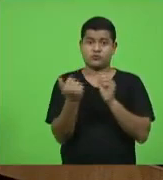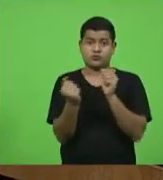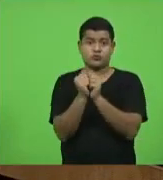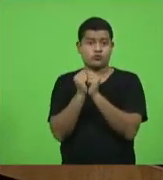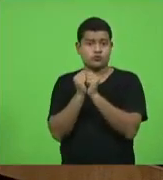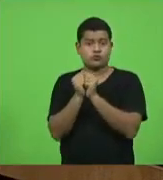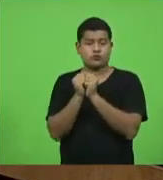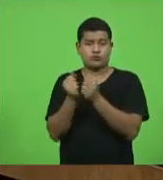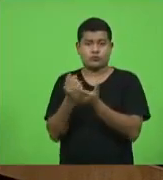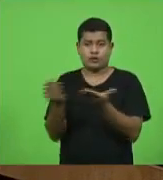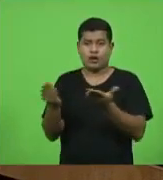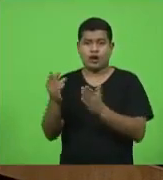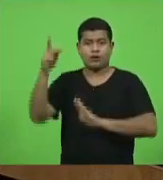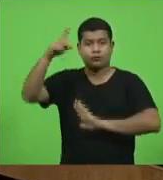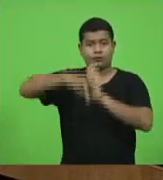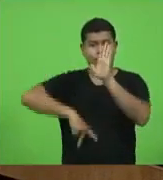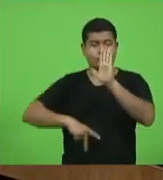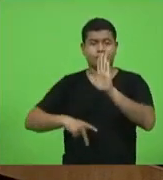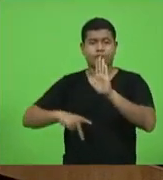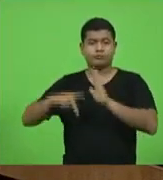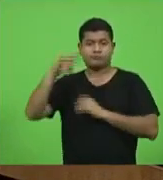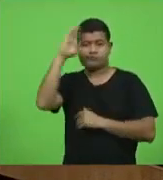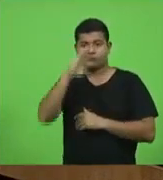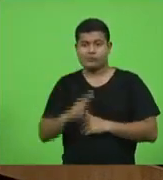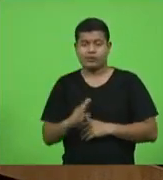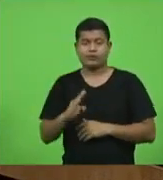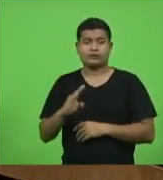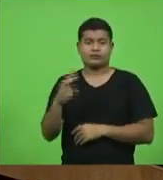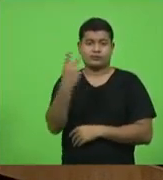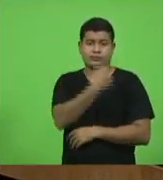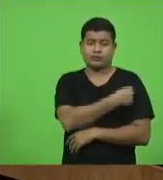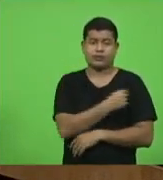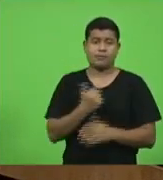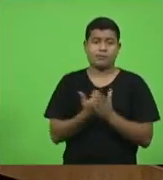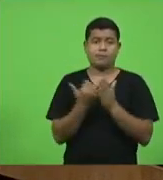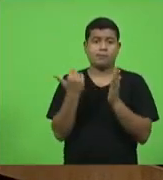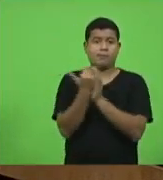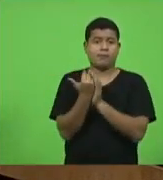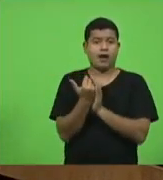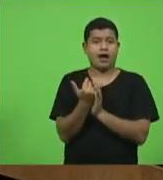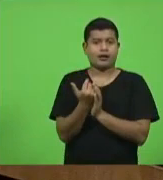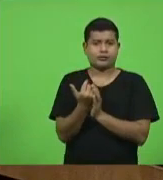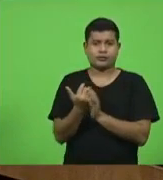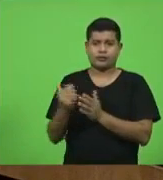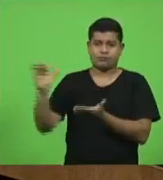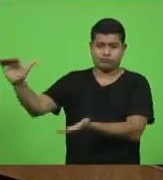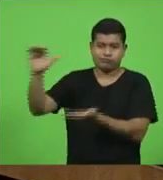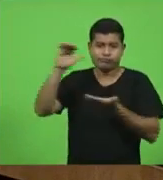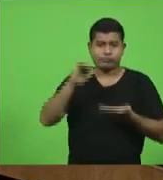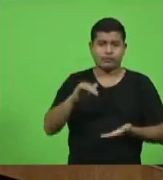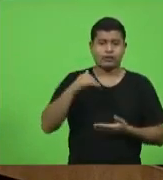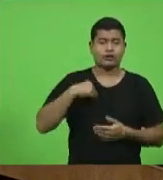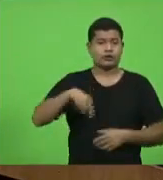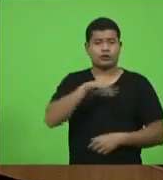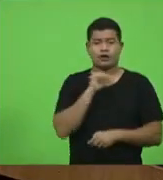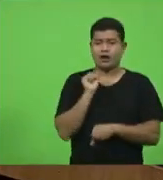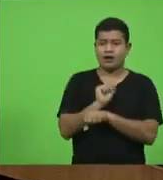imunização de mais doses de vacina para Santa Catarina esperamos com a grande expectativa